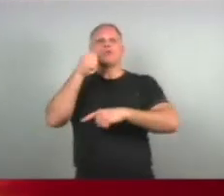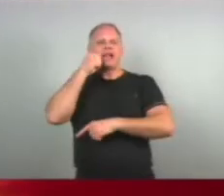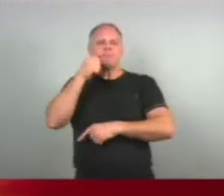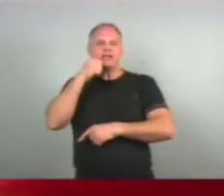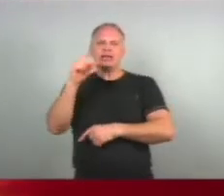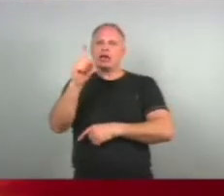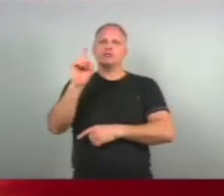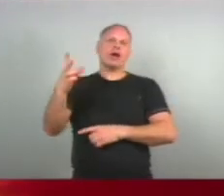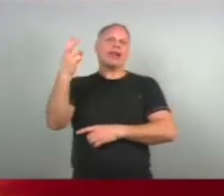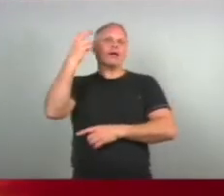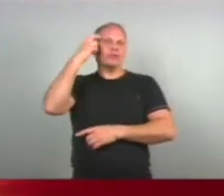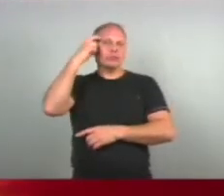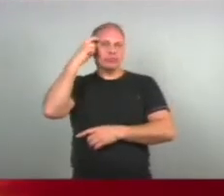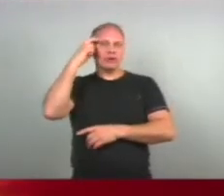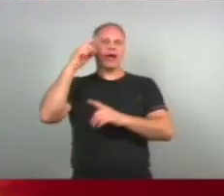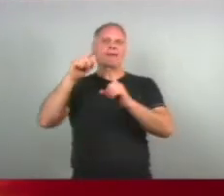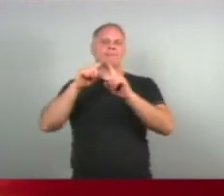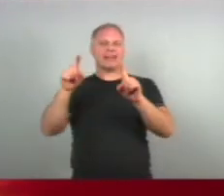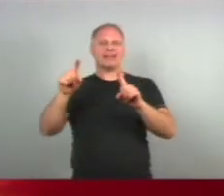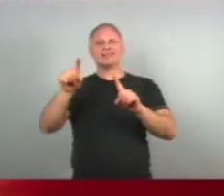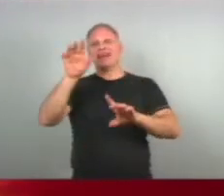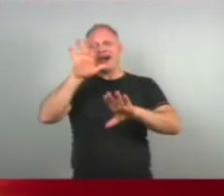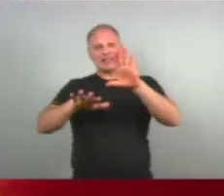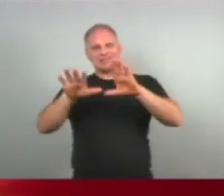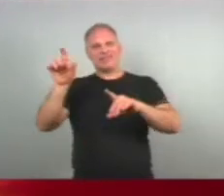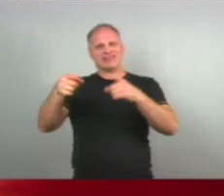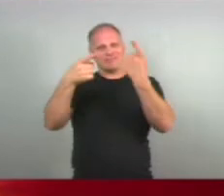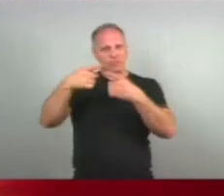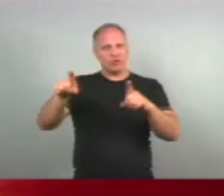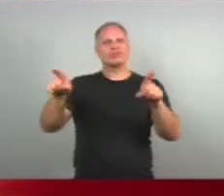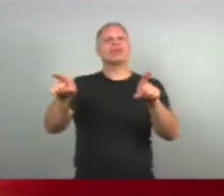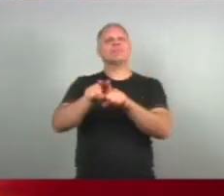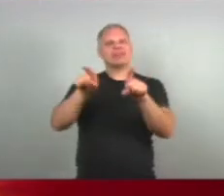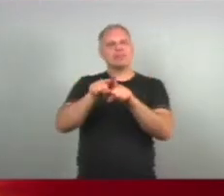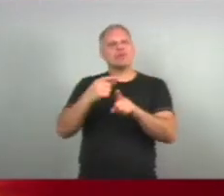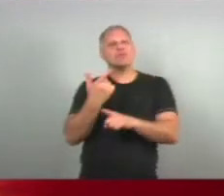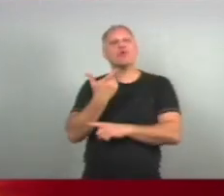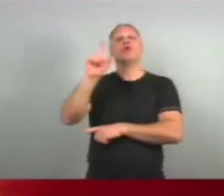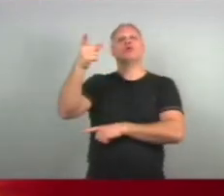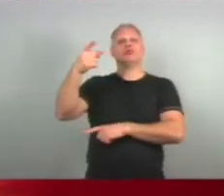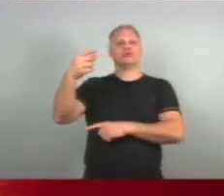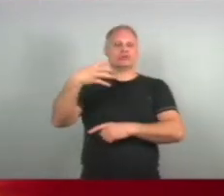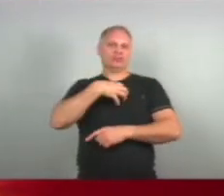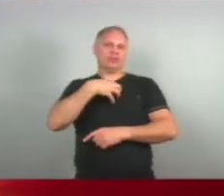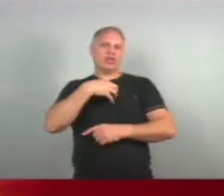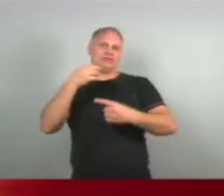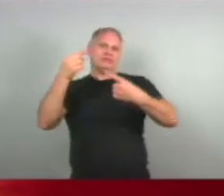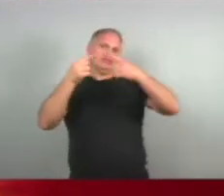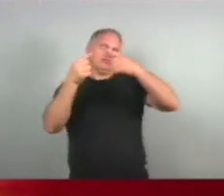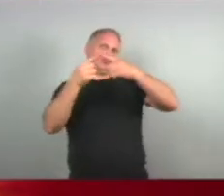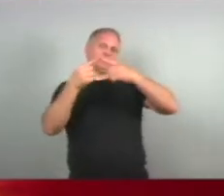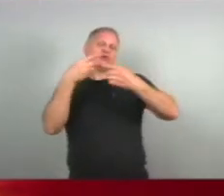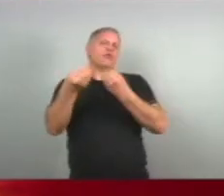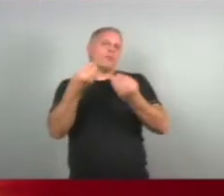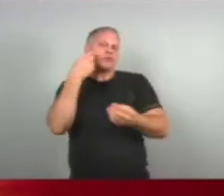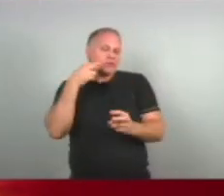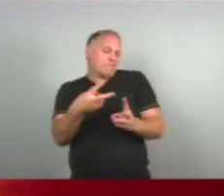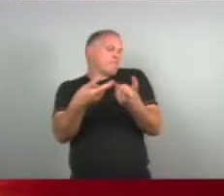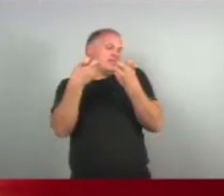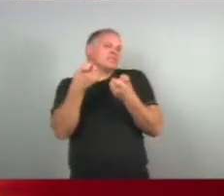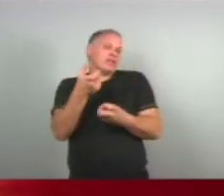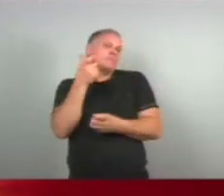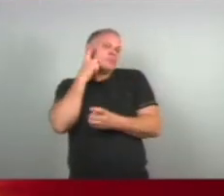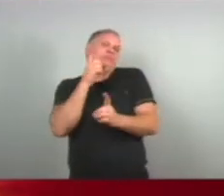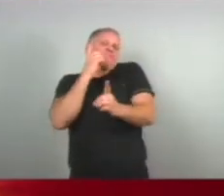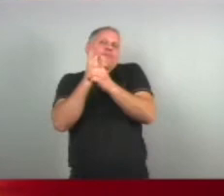pela cultura Muitas vezes musical Mas por outros âmbitos também E como a gente pode Identificar isso Para que a gente